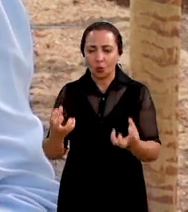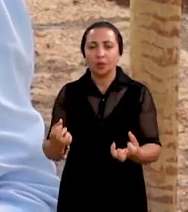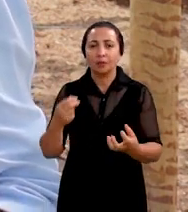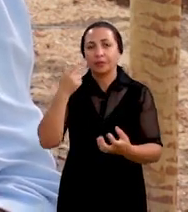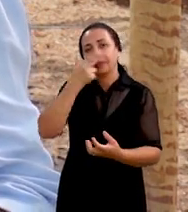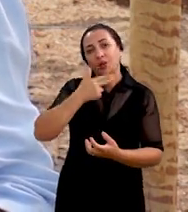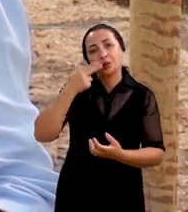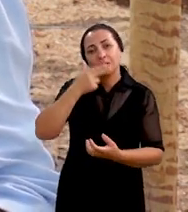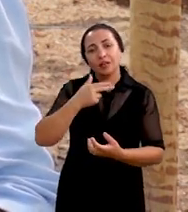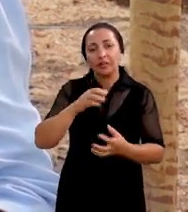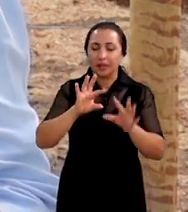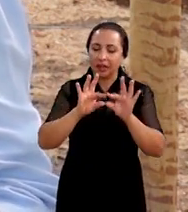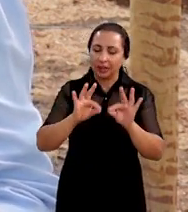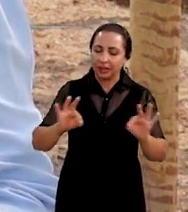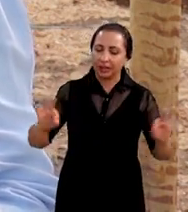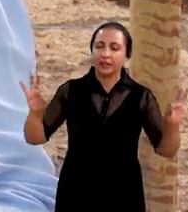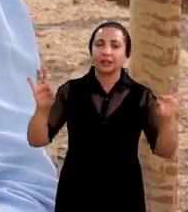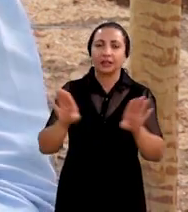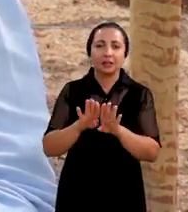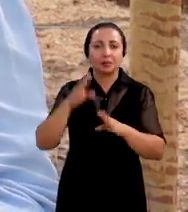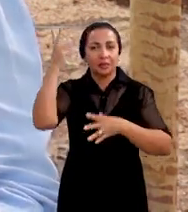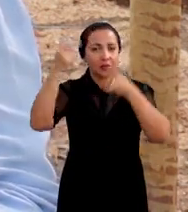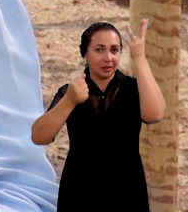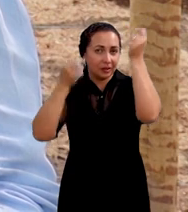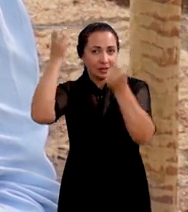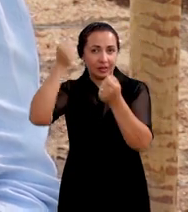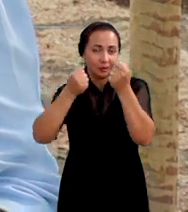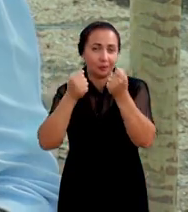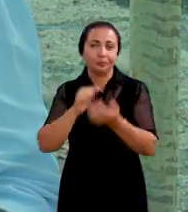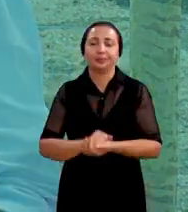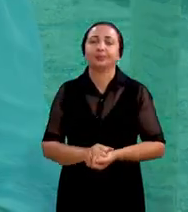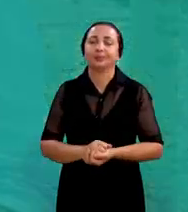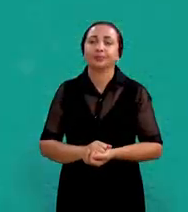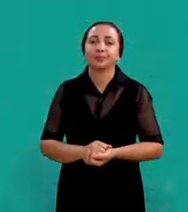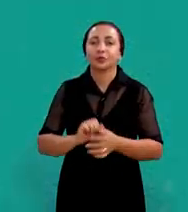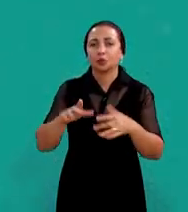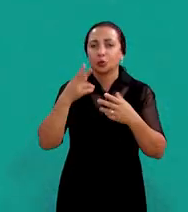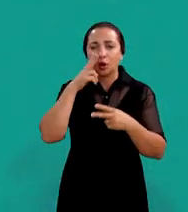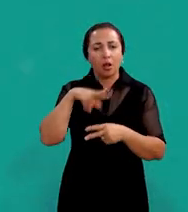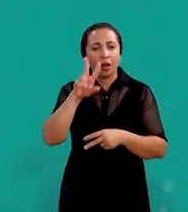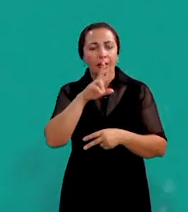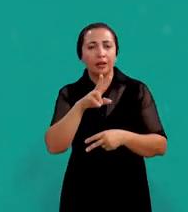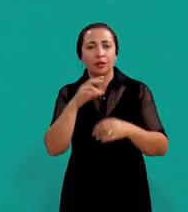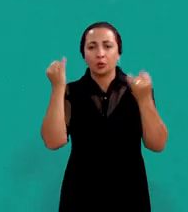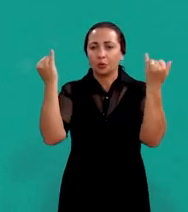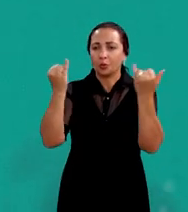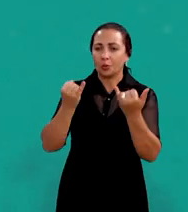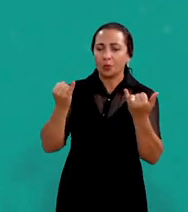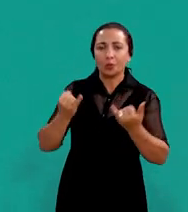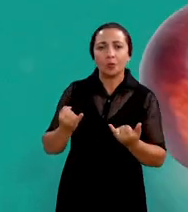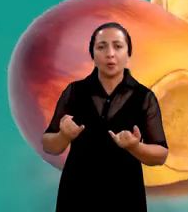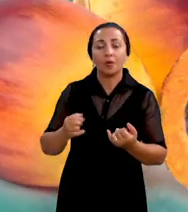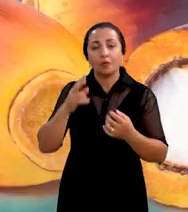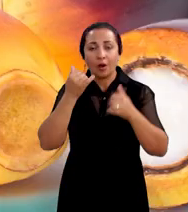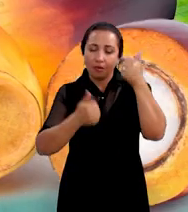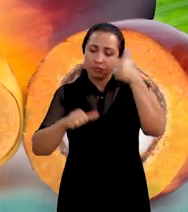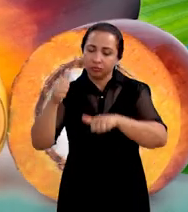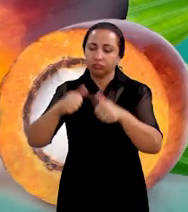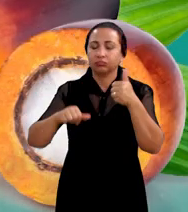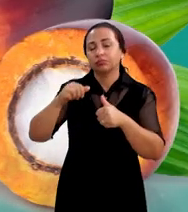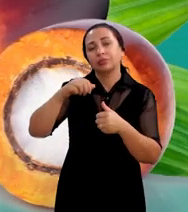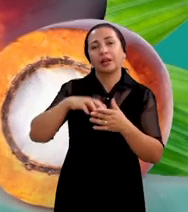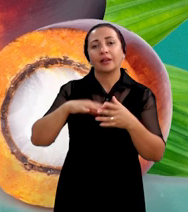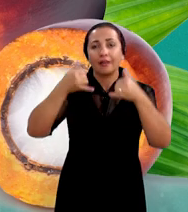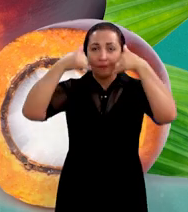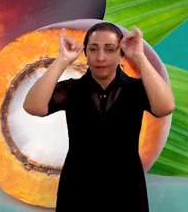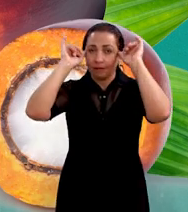nutrientes e também uma linear na produção de leite Quando avaliamos as dietas elas foram avaliadas para